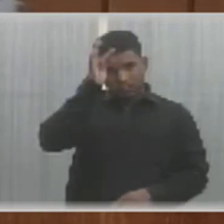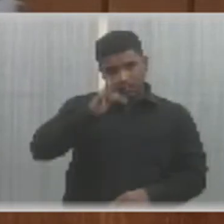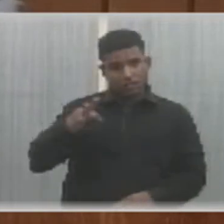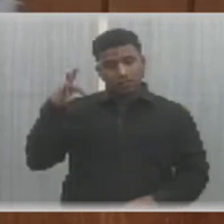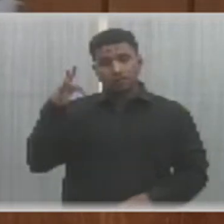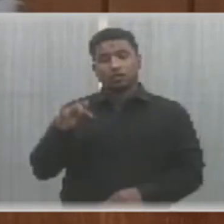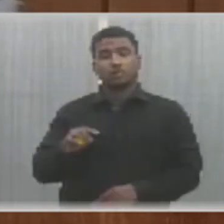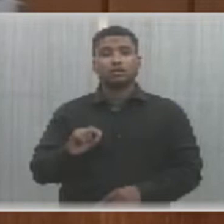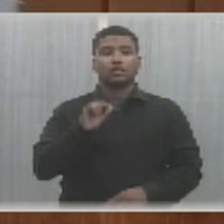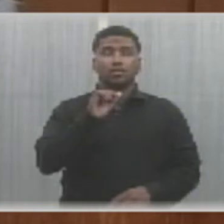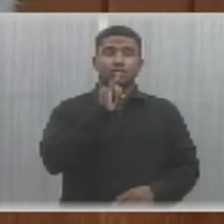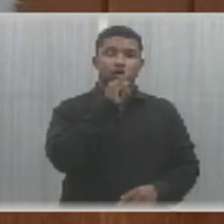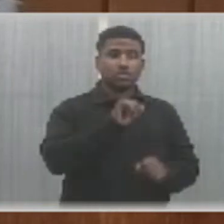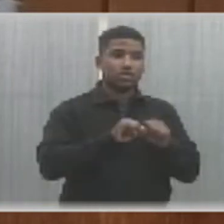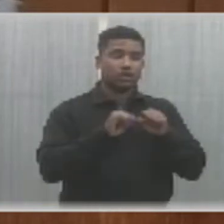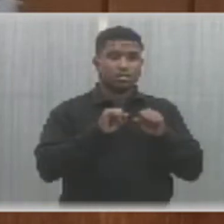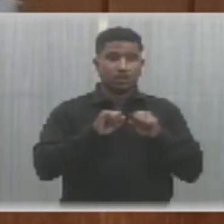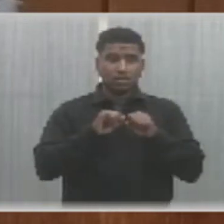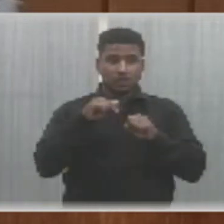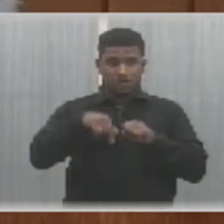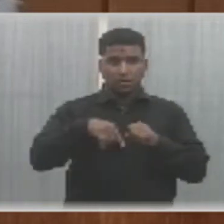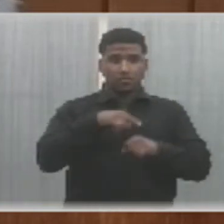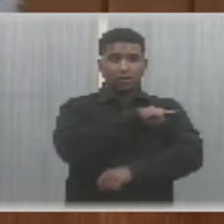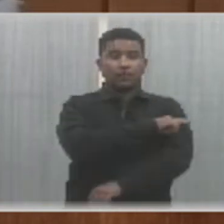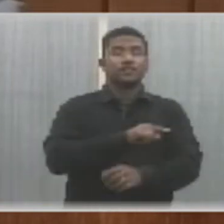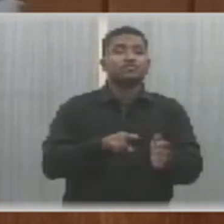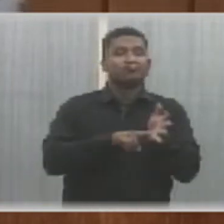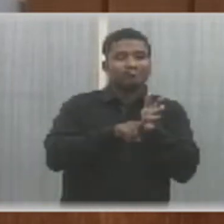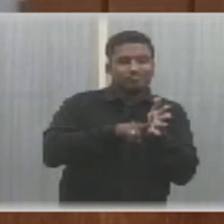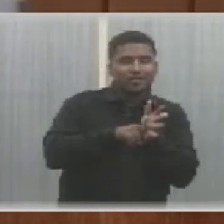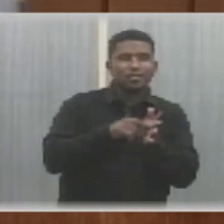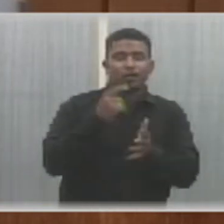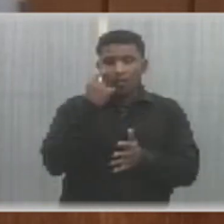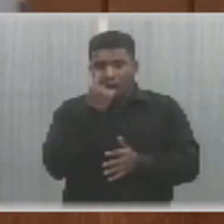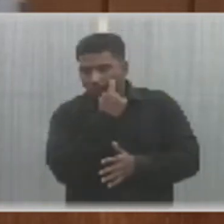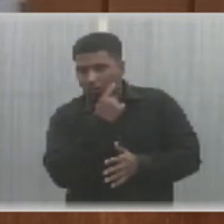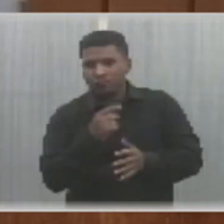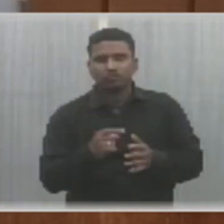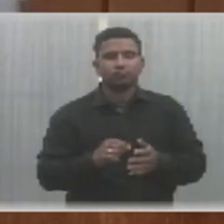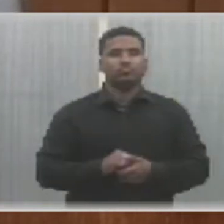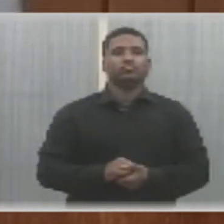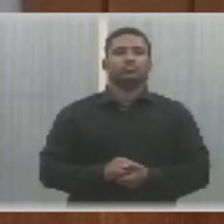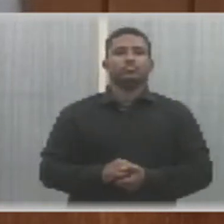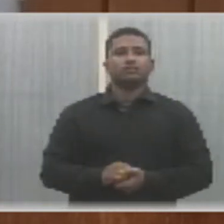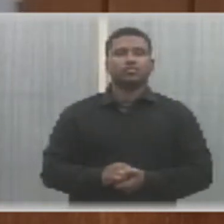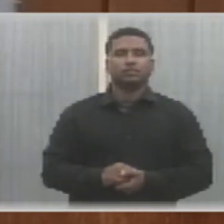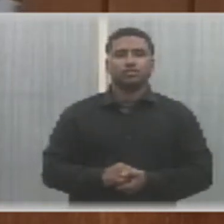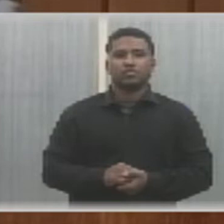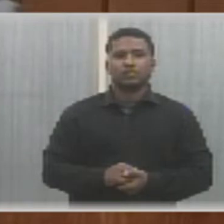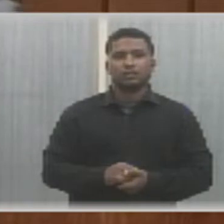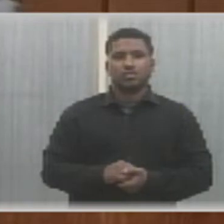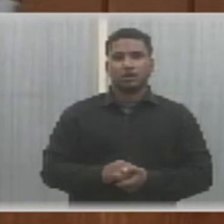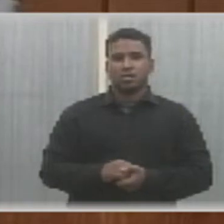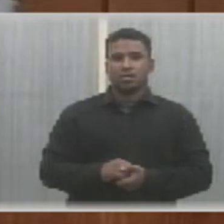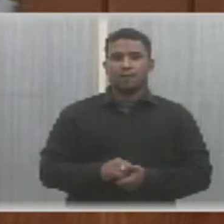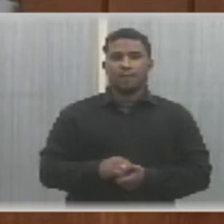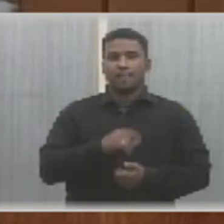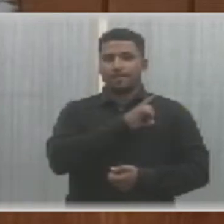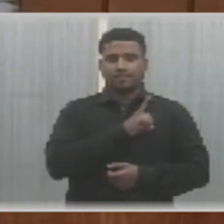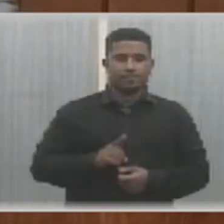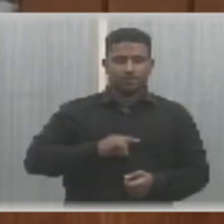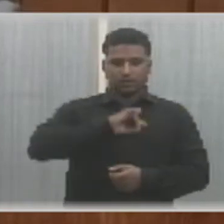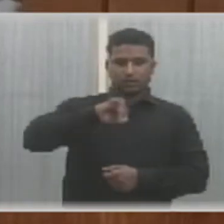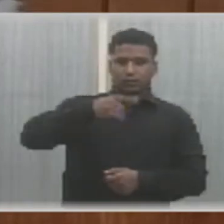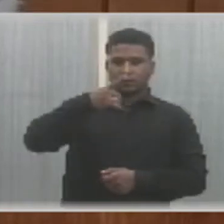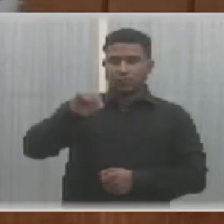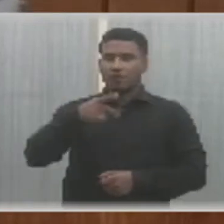institui no âmbito do Estado do Piauí a realização de exame e teste de lolinho. Pequenos expedientes, o senhor deputado João Mattson